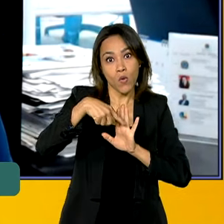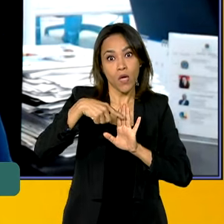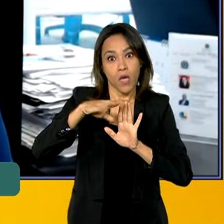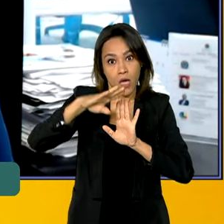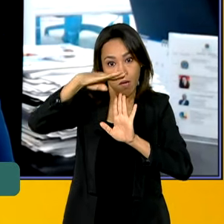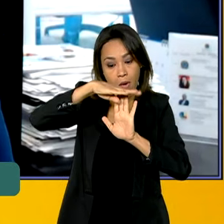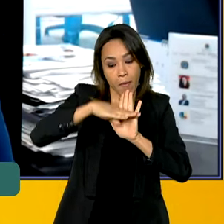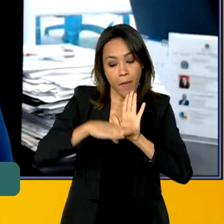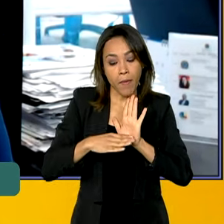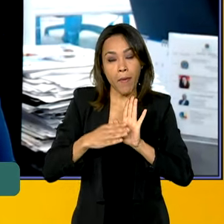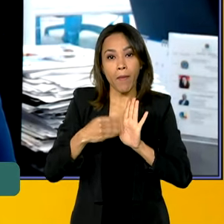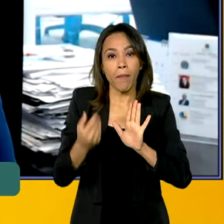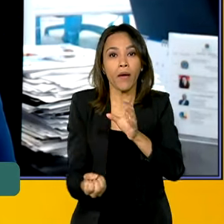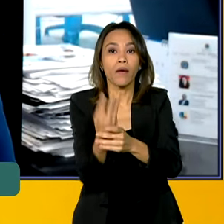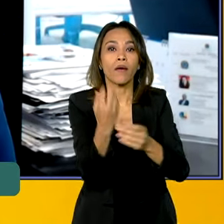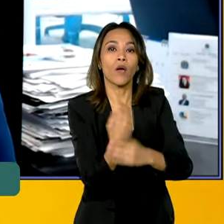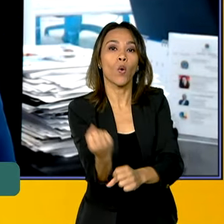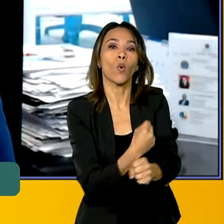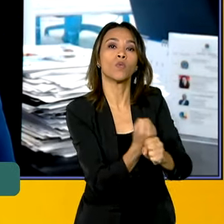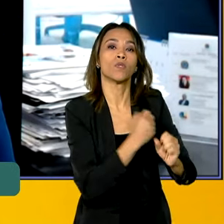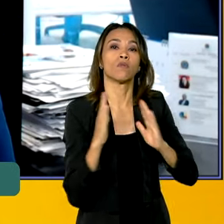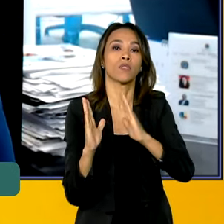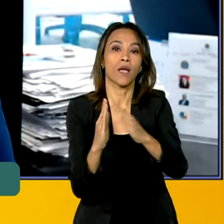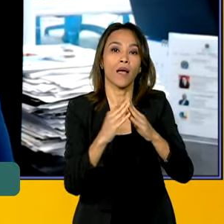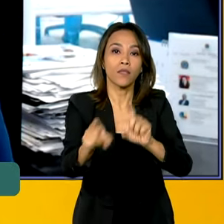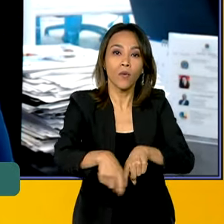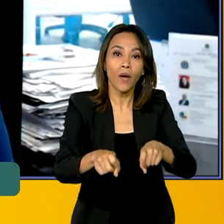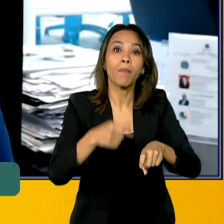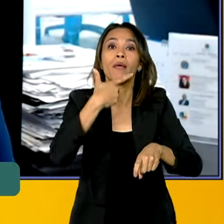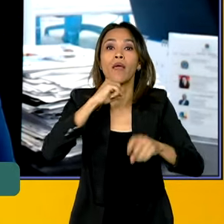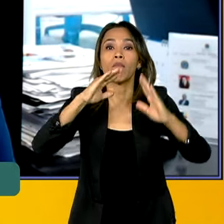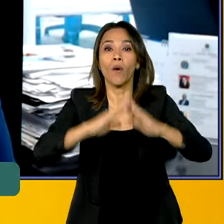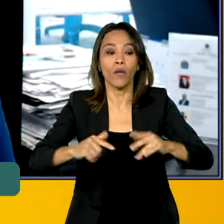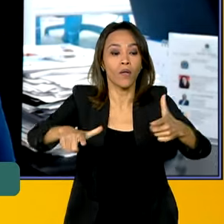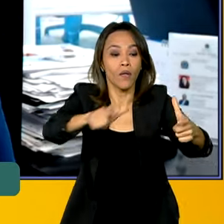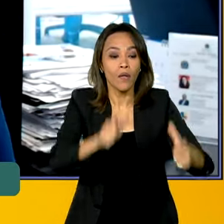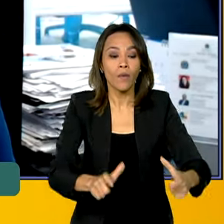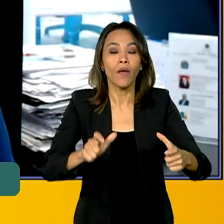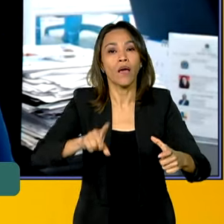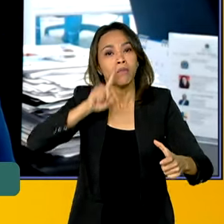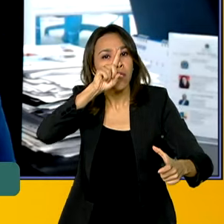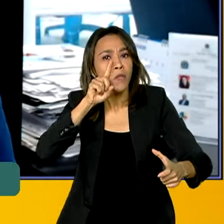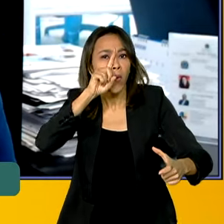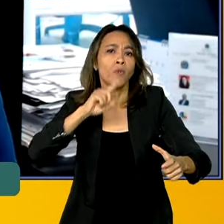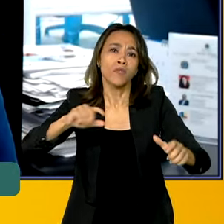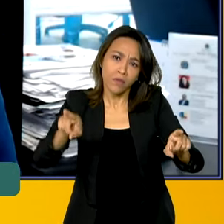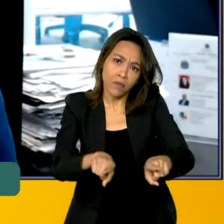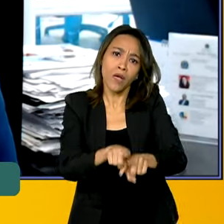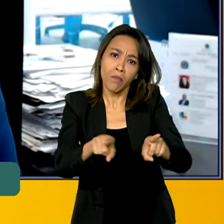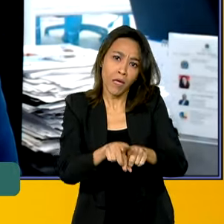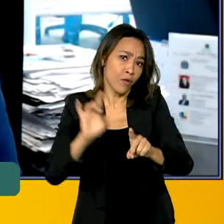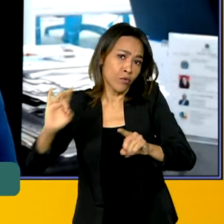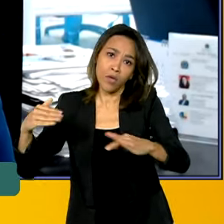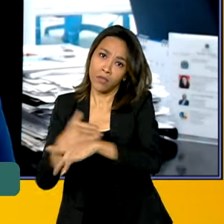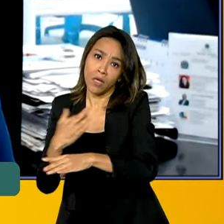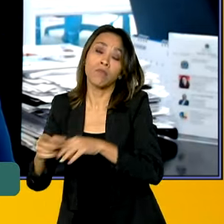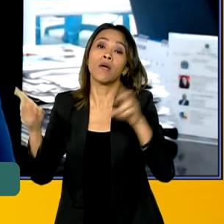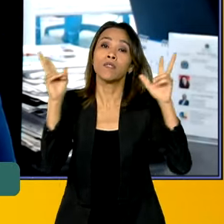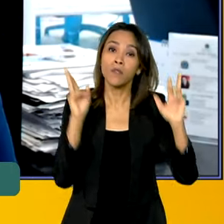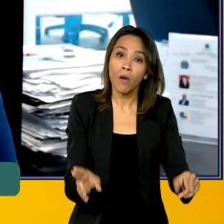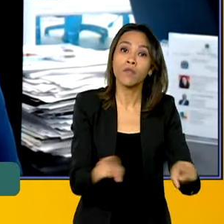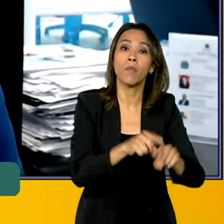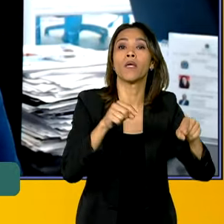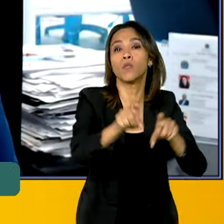justamente para nós podermos atender a todos esses eventos climáticos que estão sendo cada vez mais frequentes no nosso país. Então, é isso que a gente tem